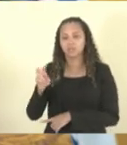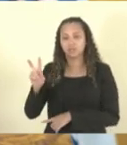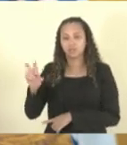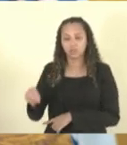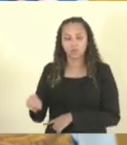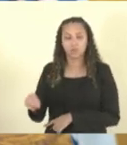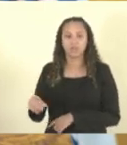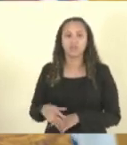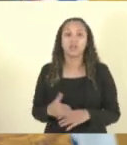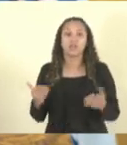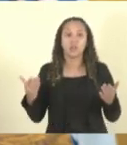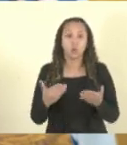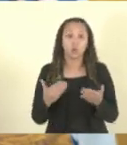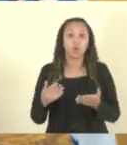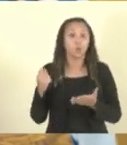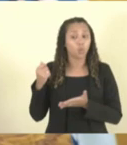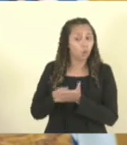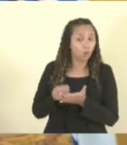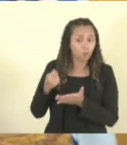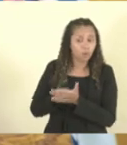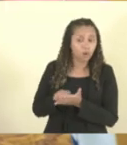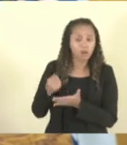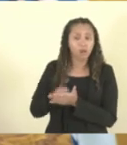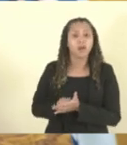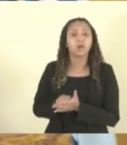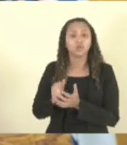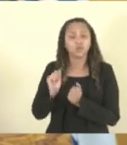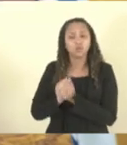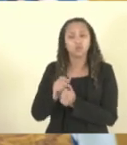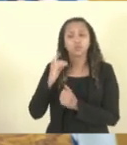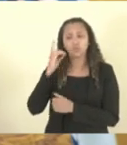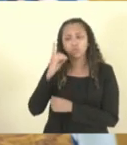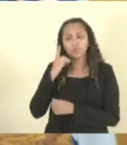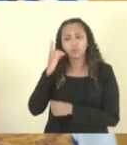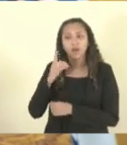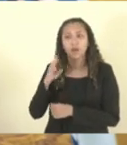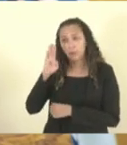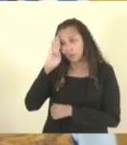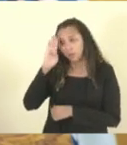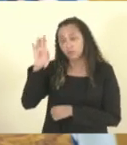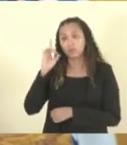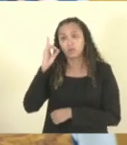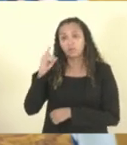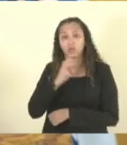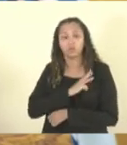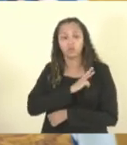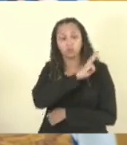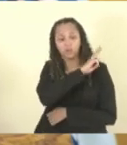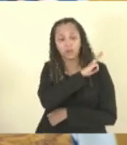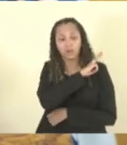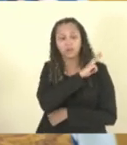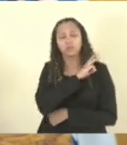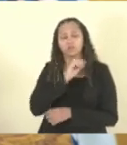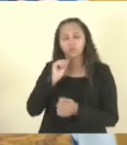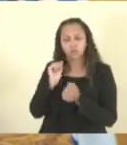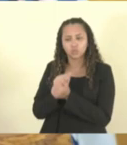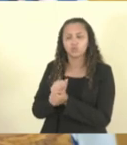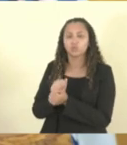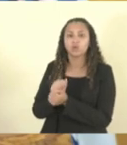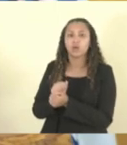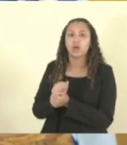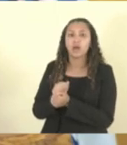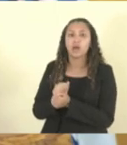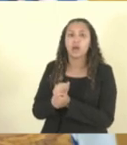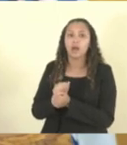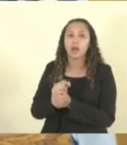Agora, com a cobrança que tem sido feita aqui por todos os deputados, especialmente aqui pelo nosso deputado Coronel Wellington, o governo abriu